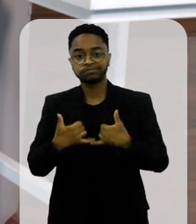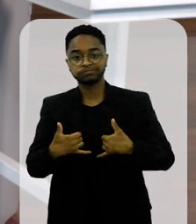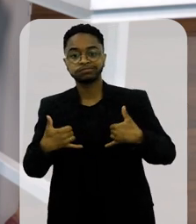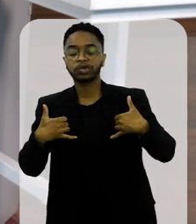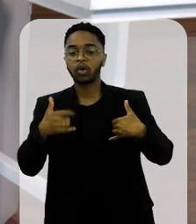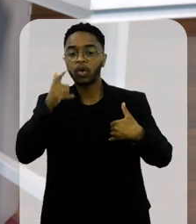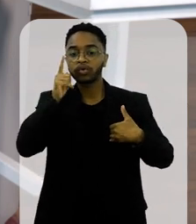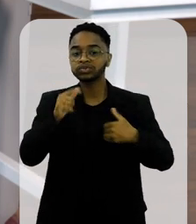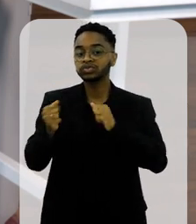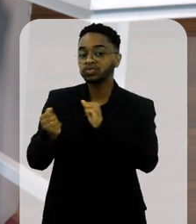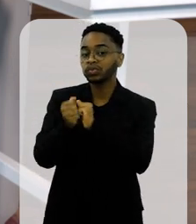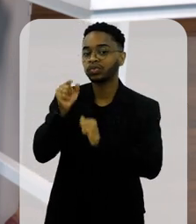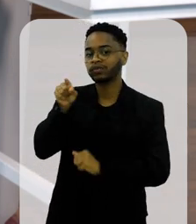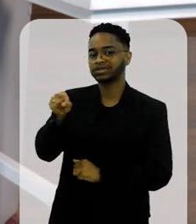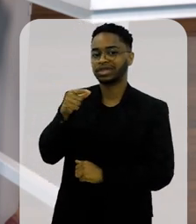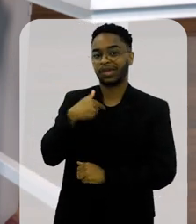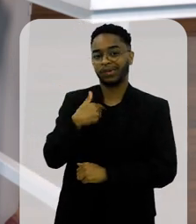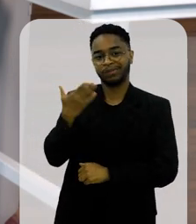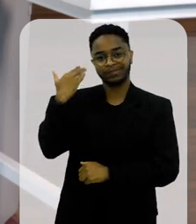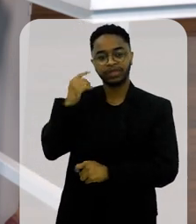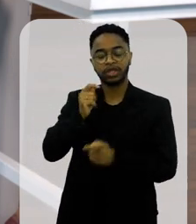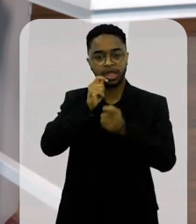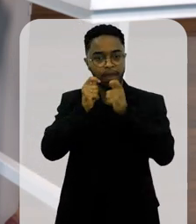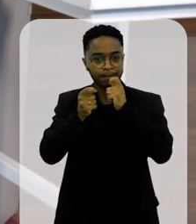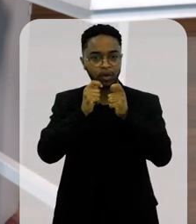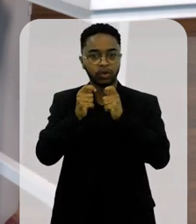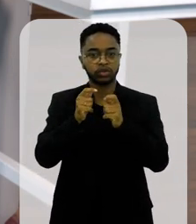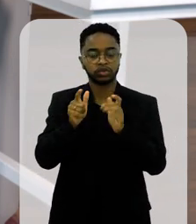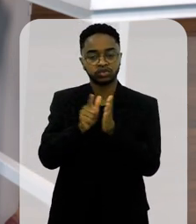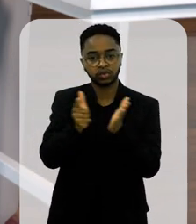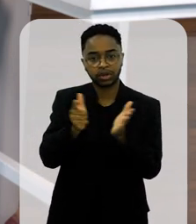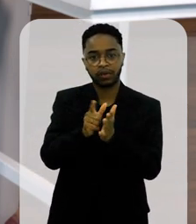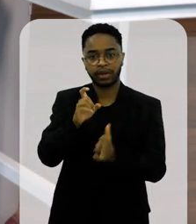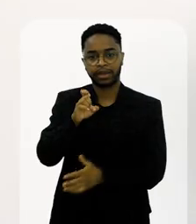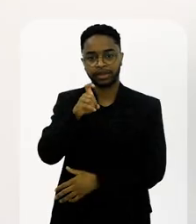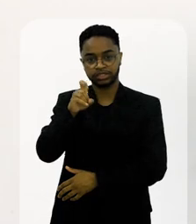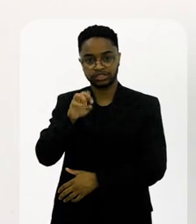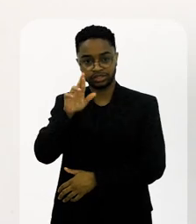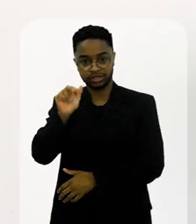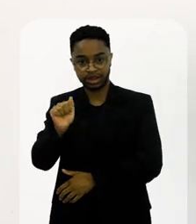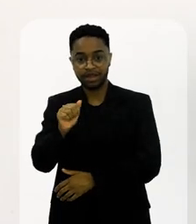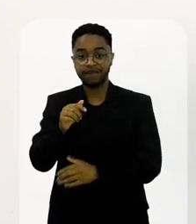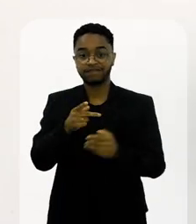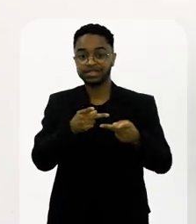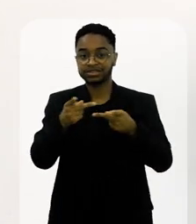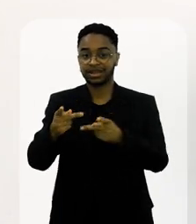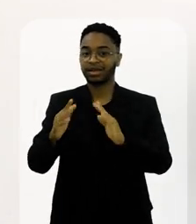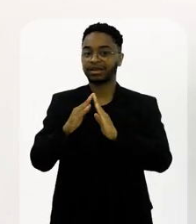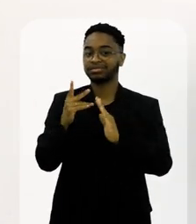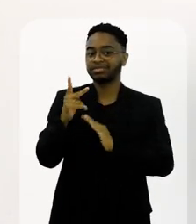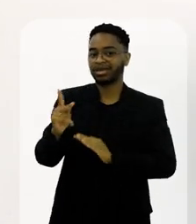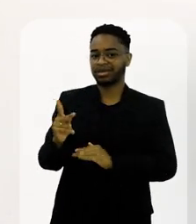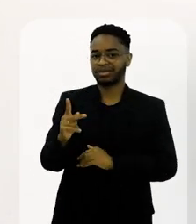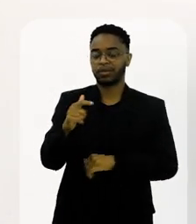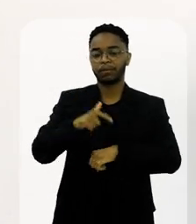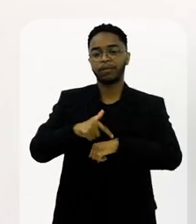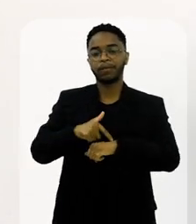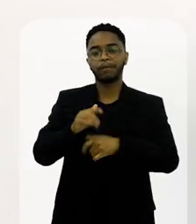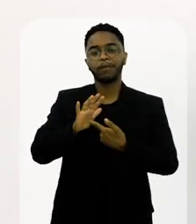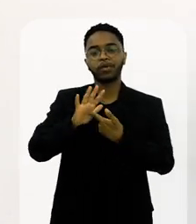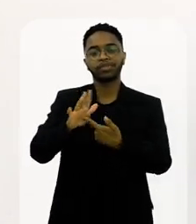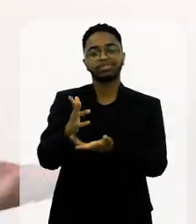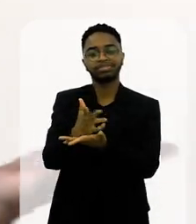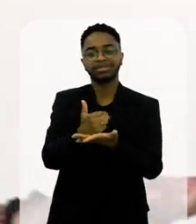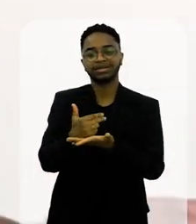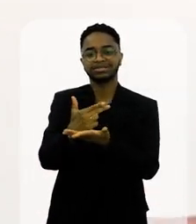o privilégio de ir com você, como repórter do Jornal Extra, na casa da Bibi Ferreira, no dia em que você foi mostrar